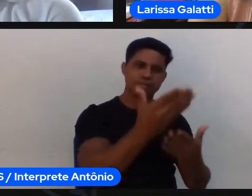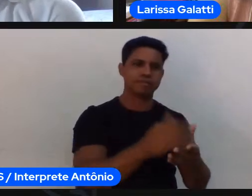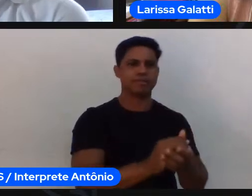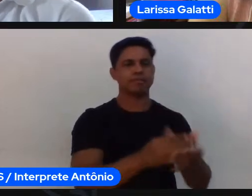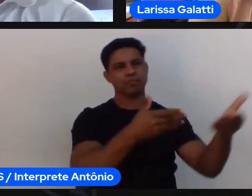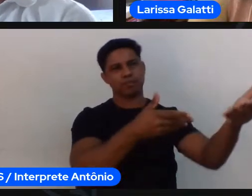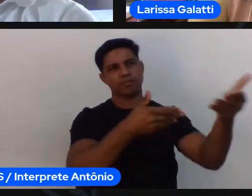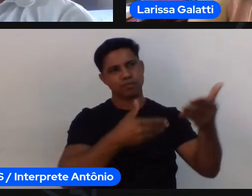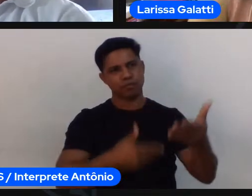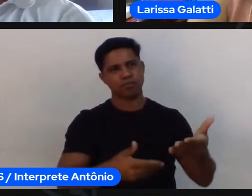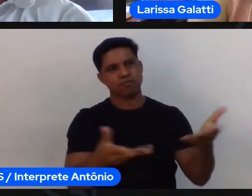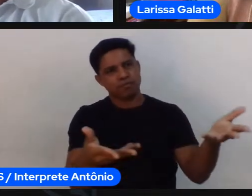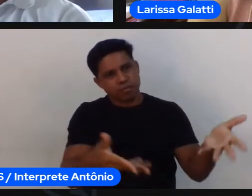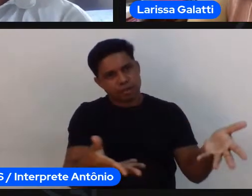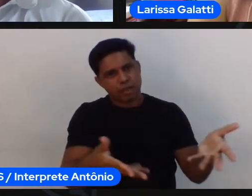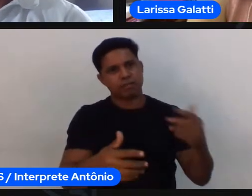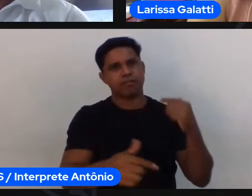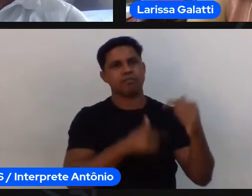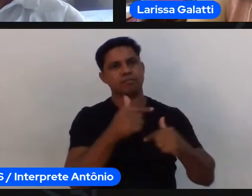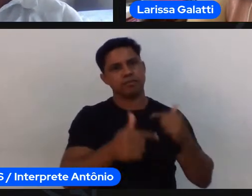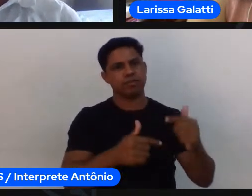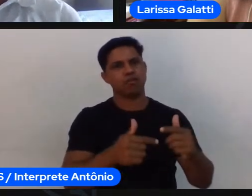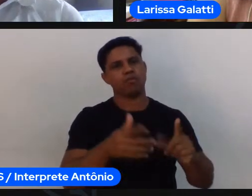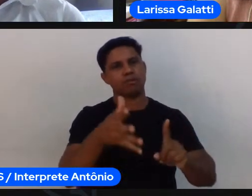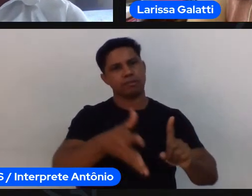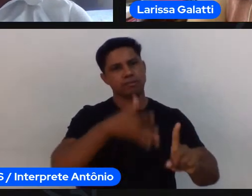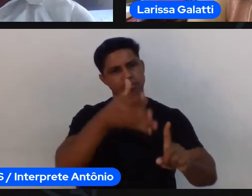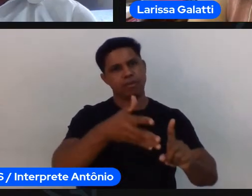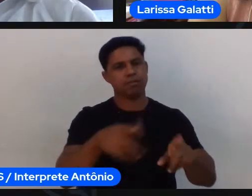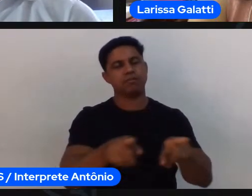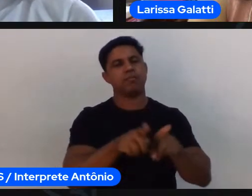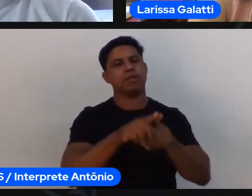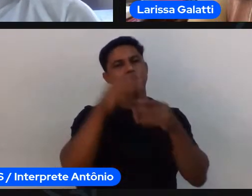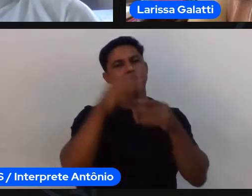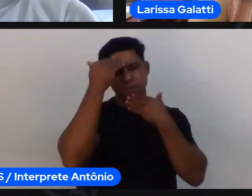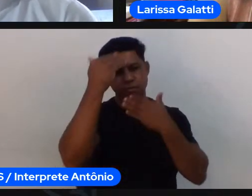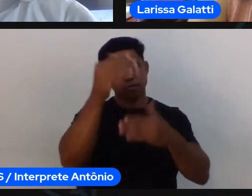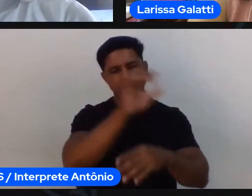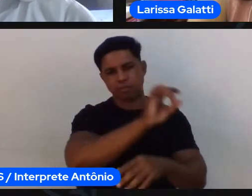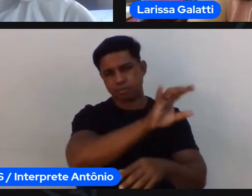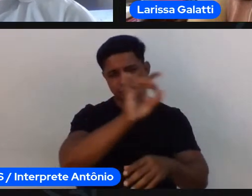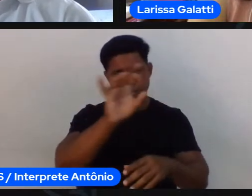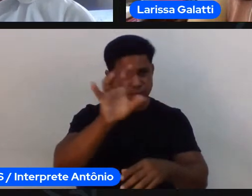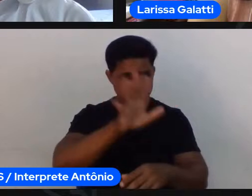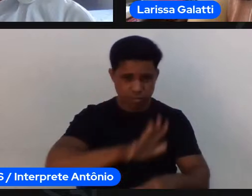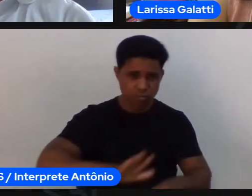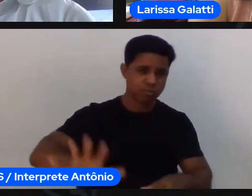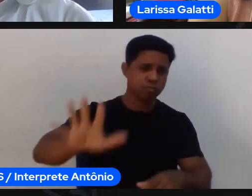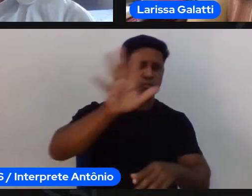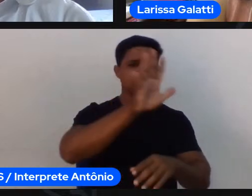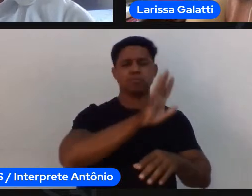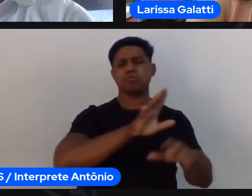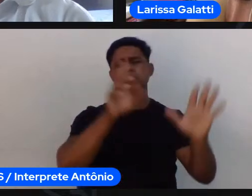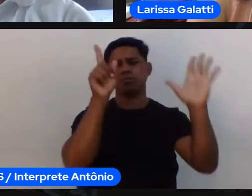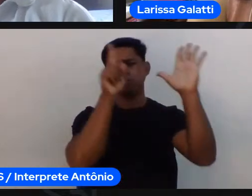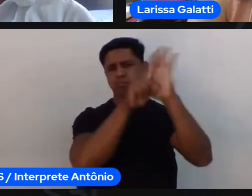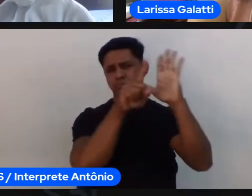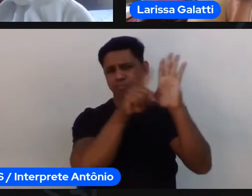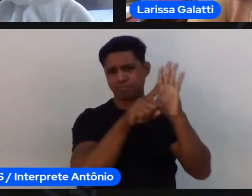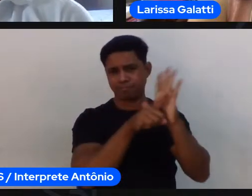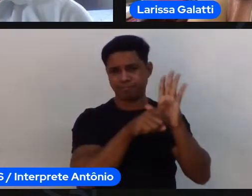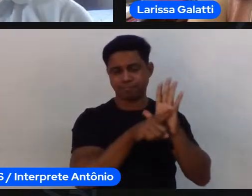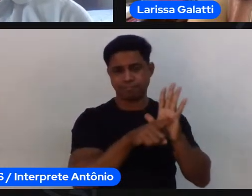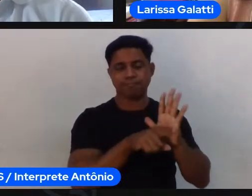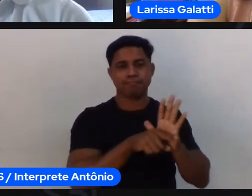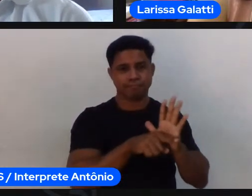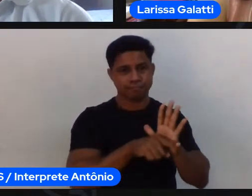bastante meu trabalho aqui agradecer muito o pessoal que participou né com perguntas com perguntas instigantes com perguntas que também me fizeram